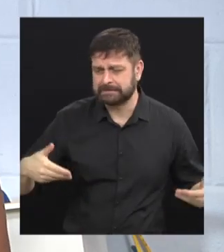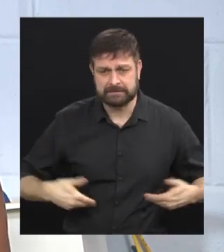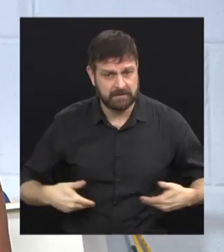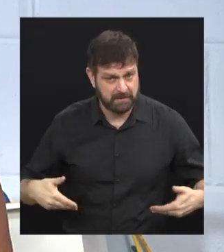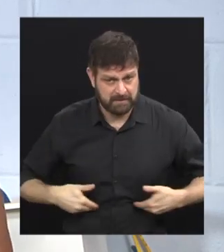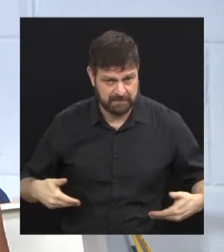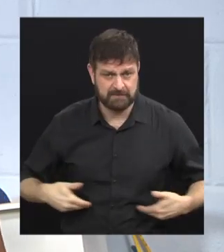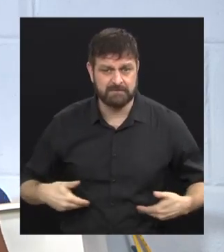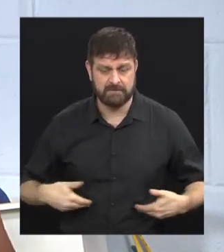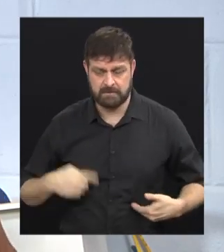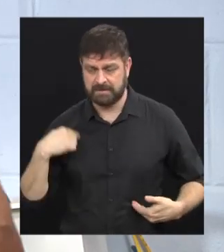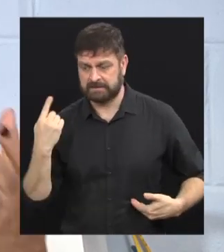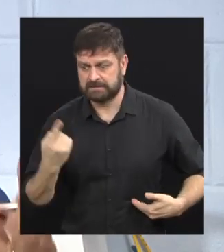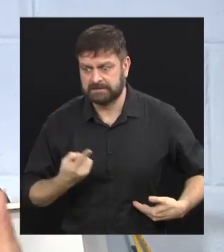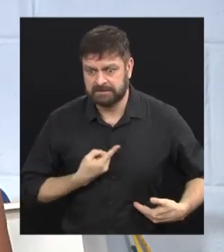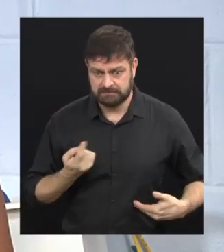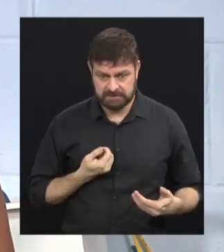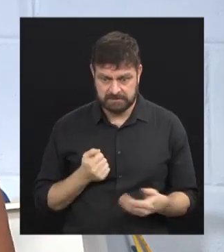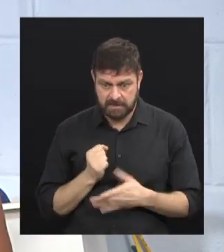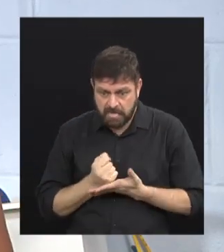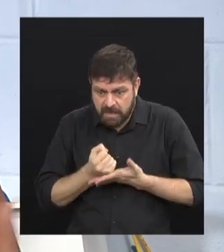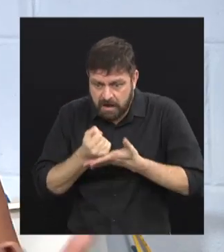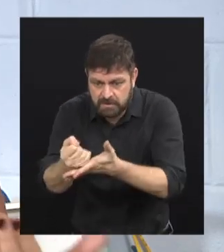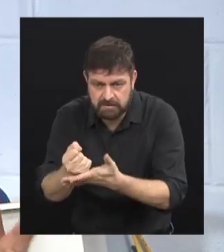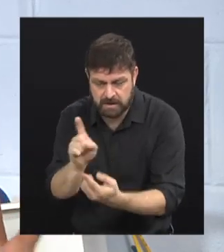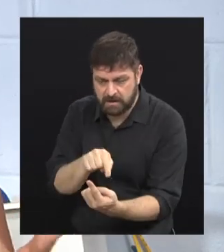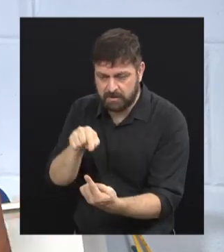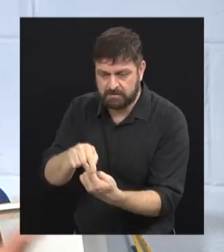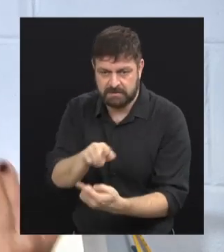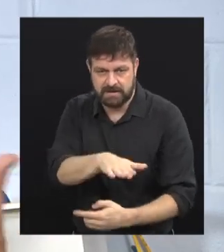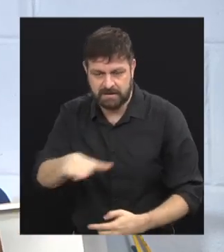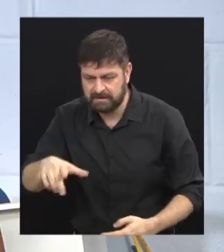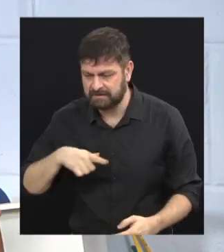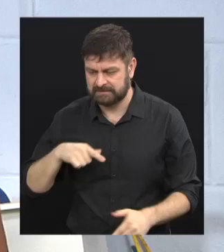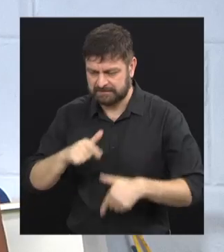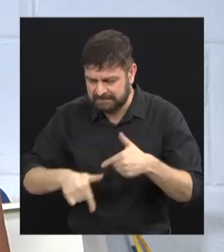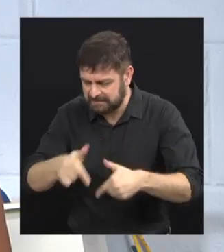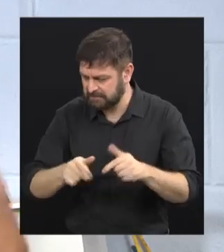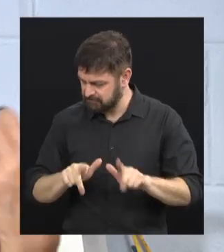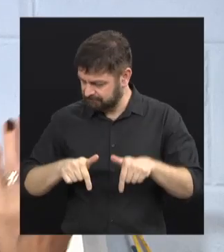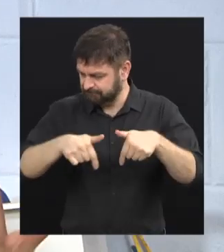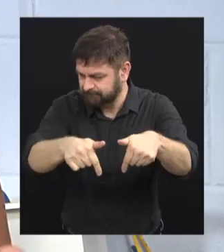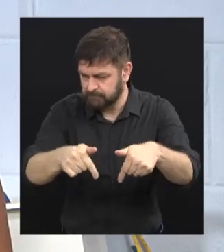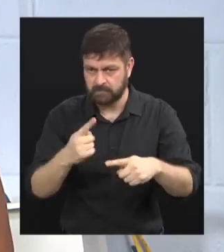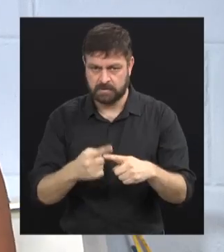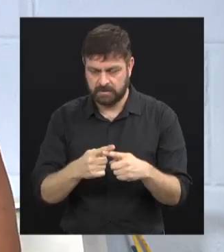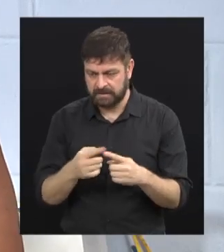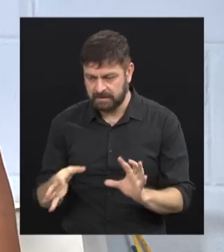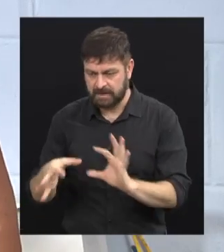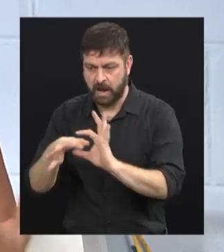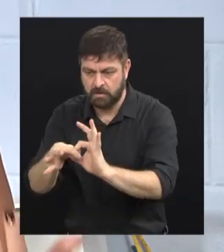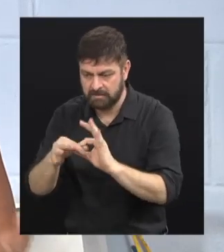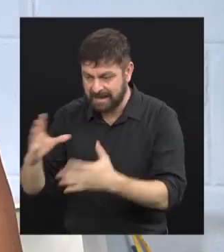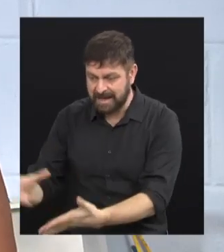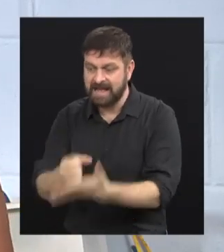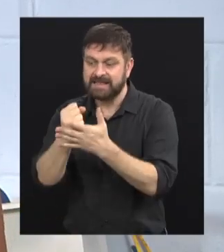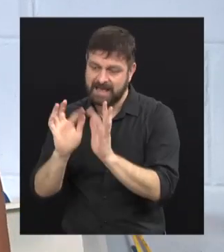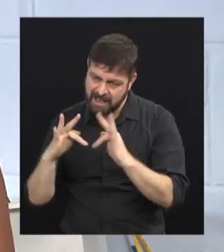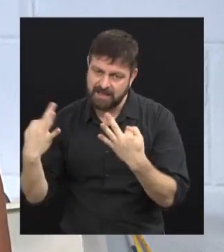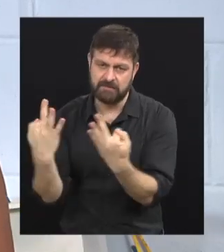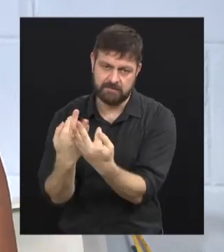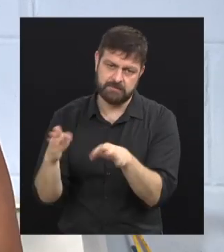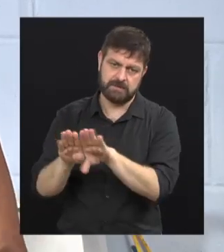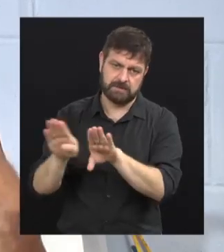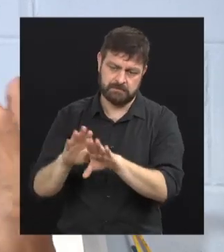em casa e a gente tem que suprir isso para que a criança não perca esse trabalho. Porque é um trabalho conjunto, né? Resgatar as